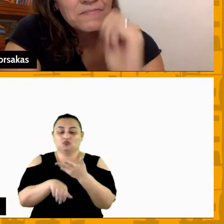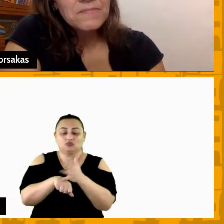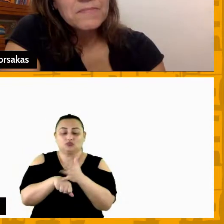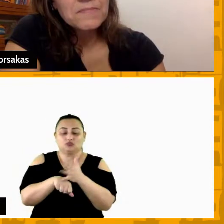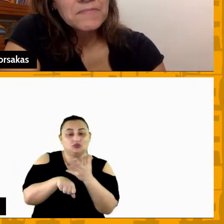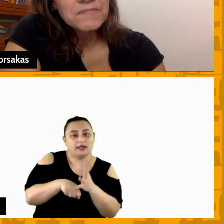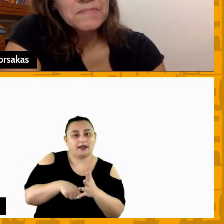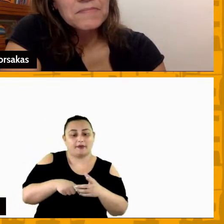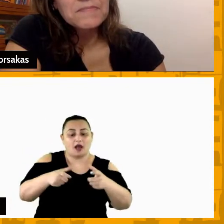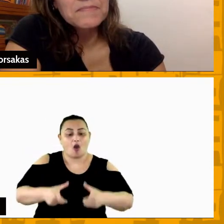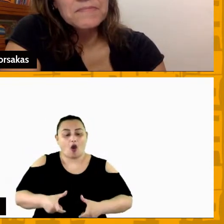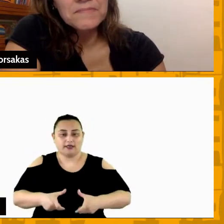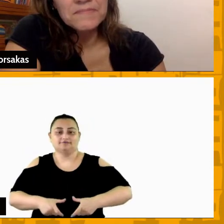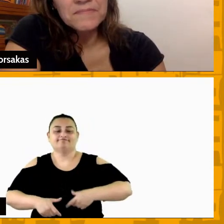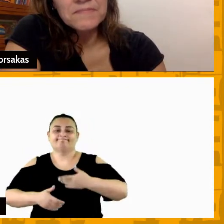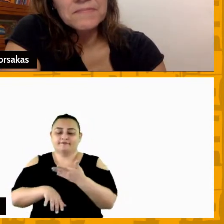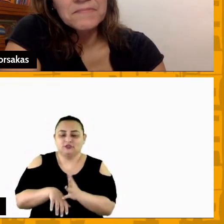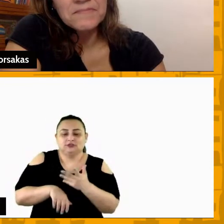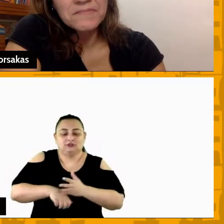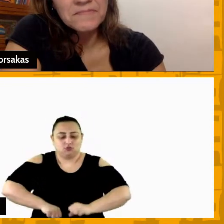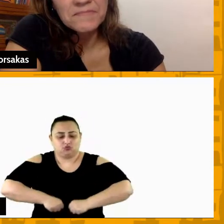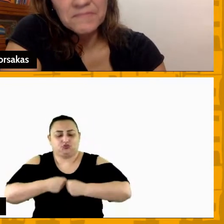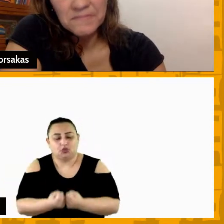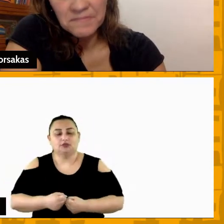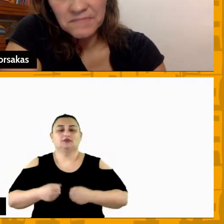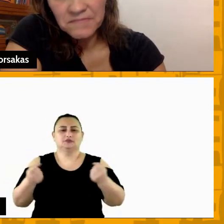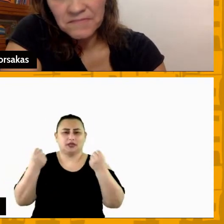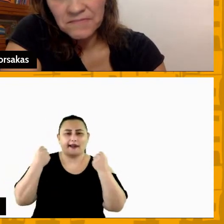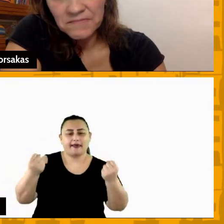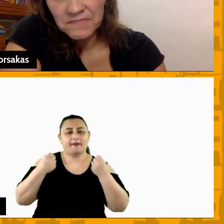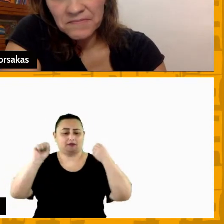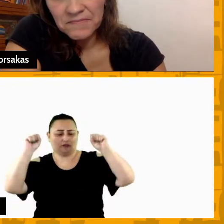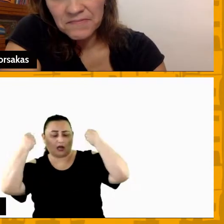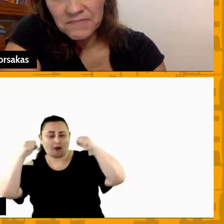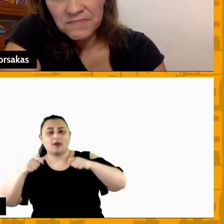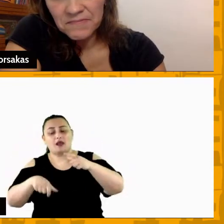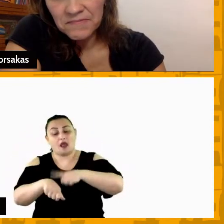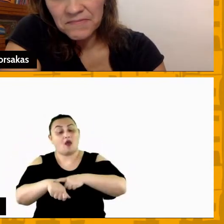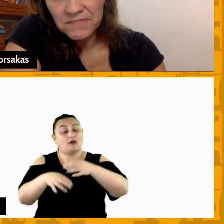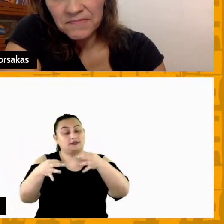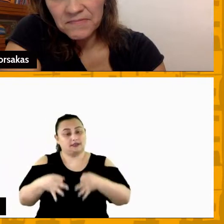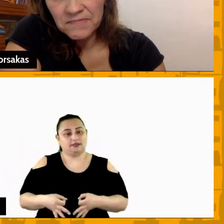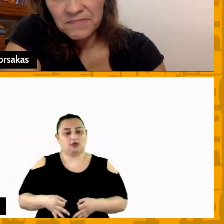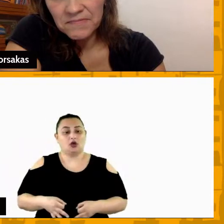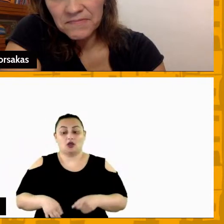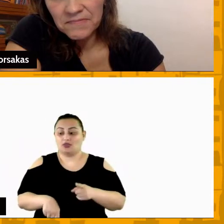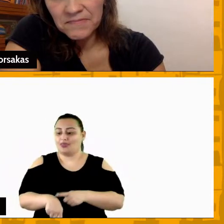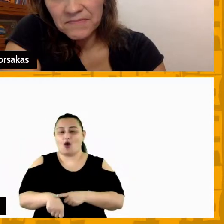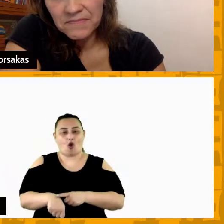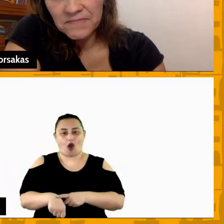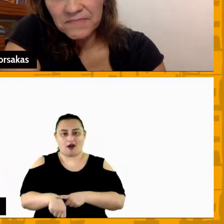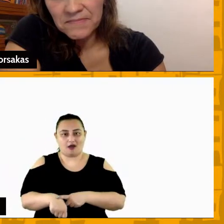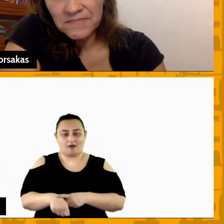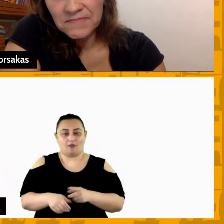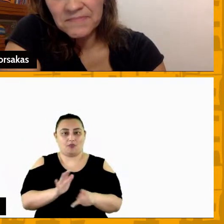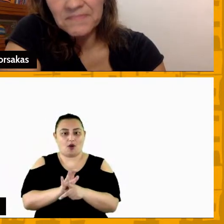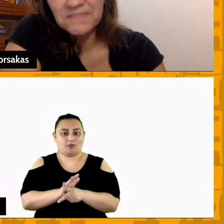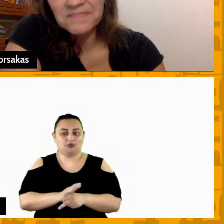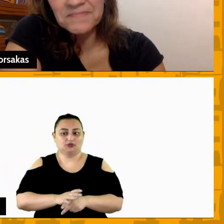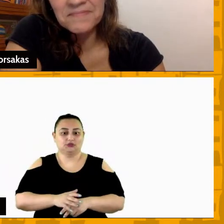é muito maior e muito mais tranquila de se executar no calor do jogo existem algumas